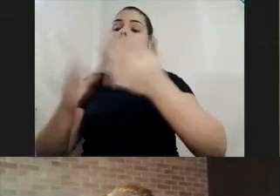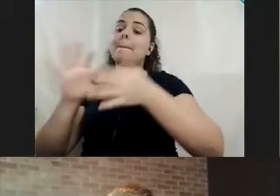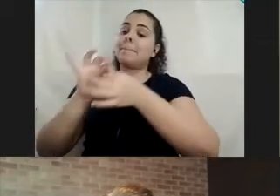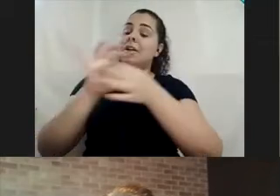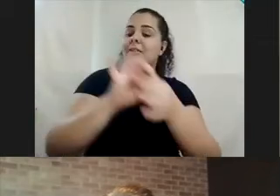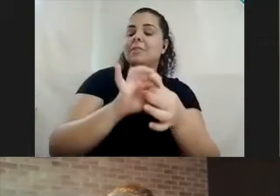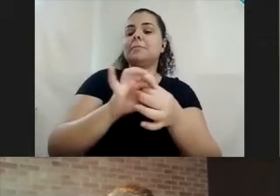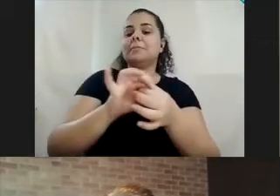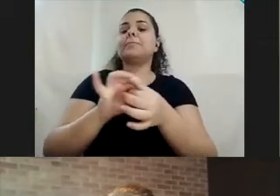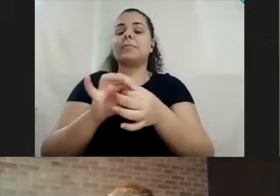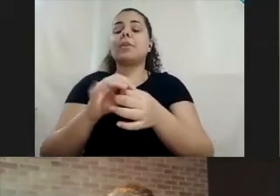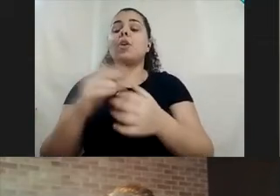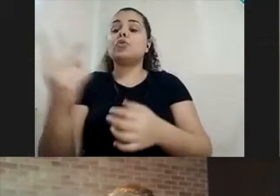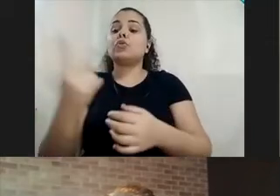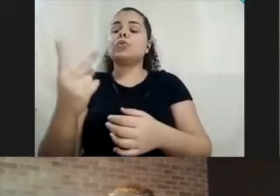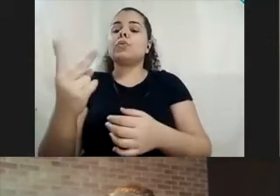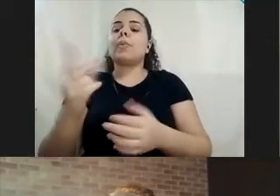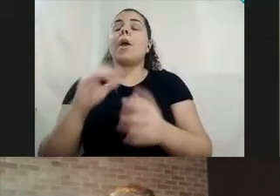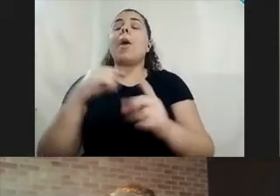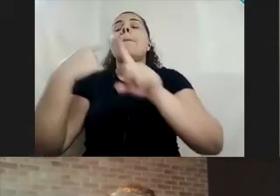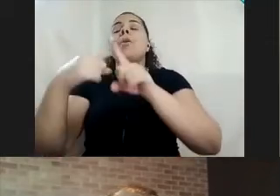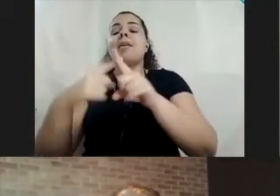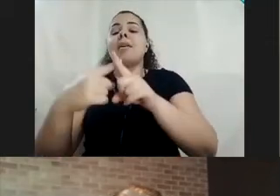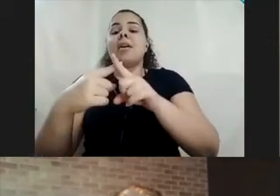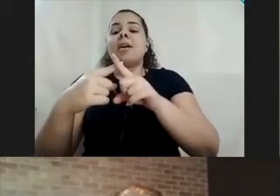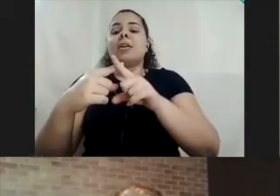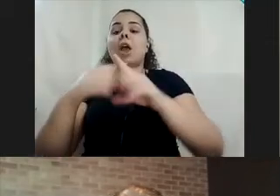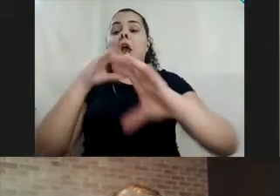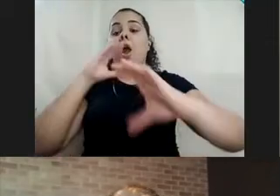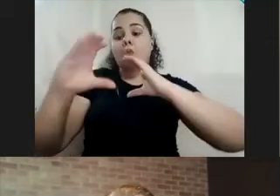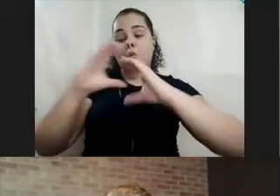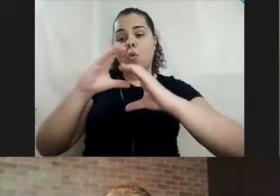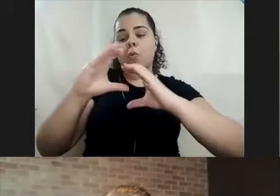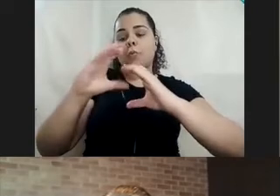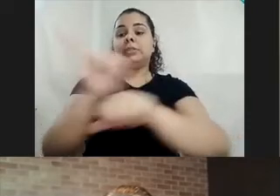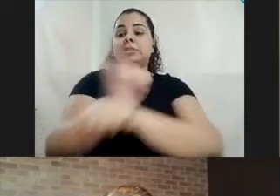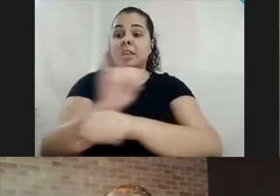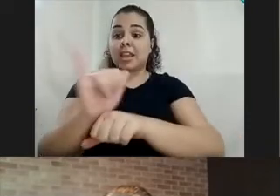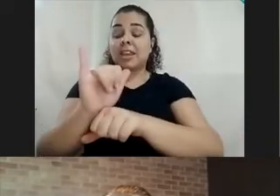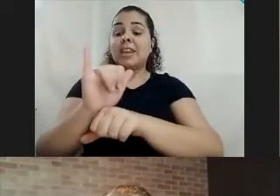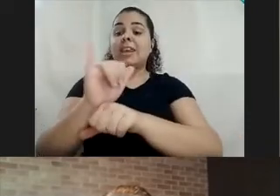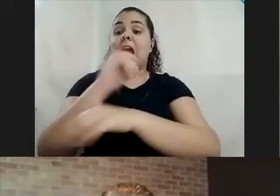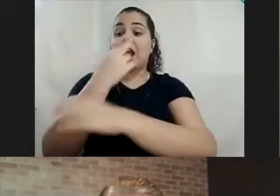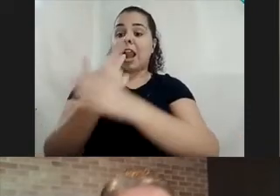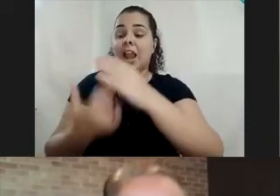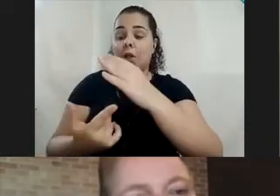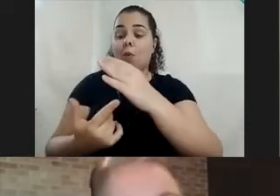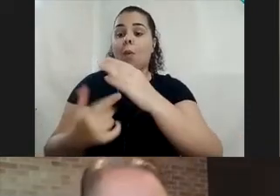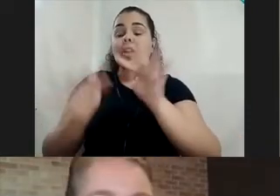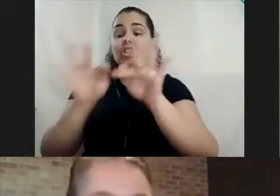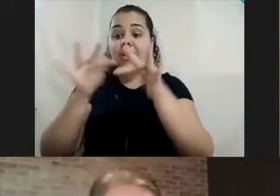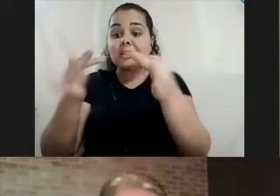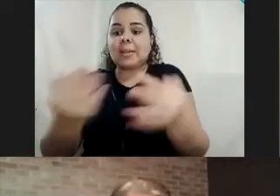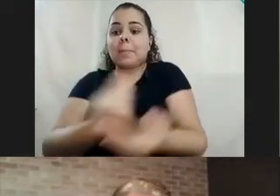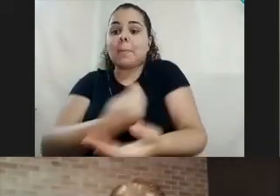acessibilidade, faz parte porque a comunicação alternativa e a linguagem simples fazem parte da acessibilidade comunicacional,